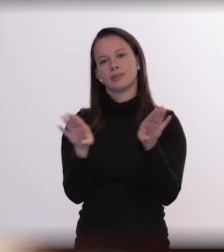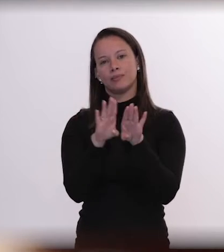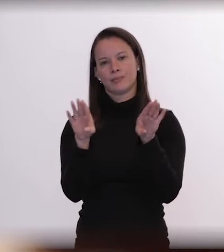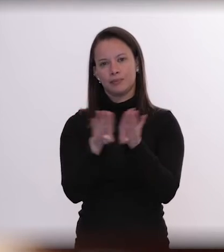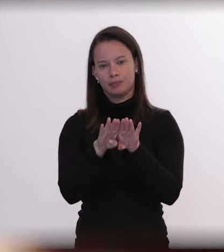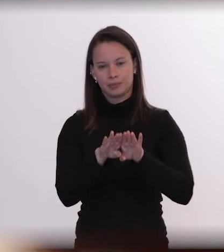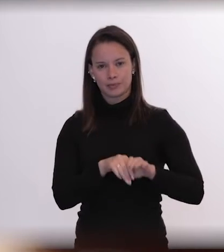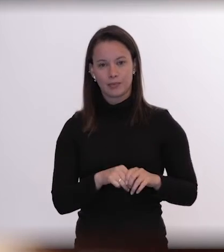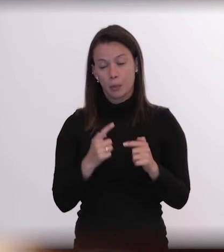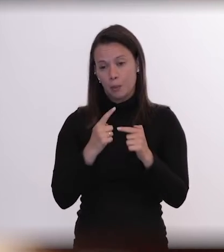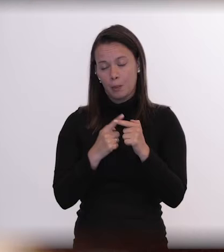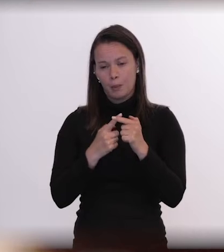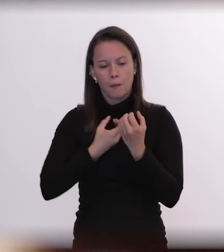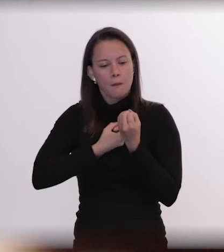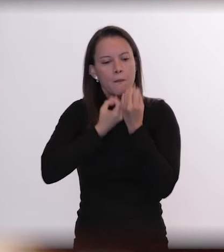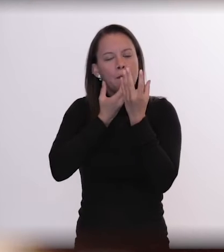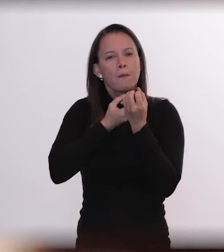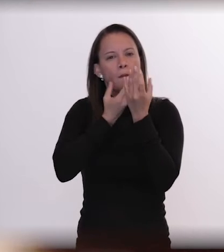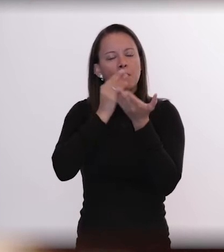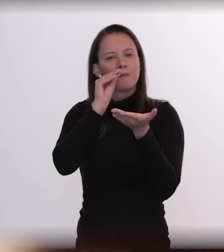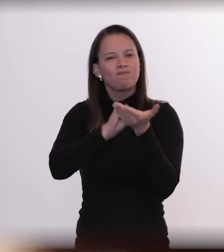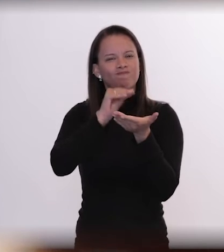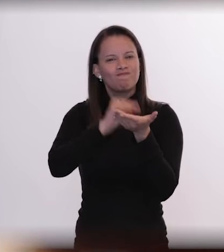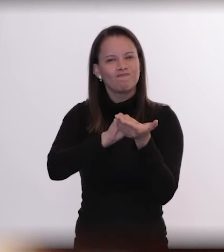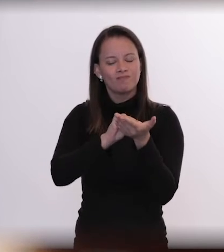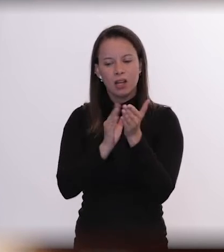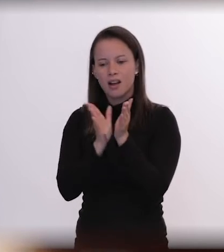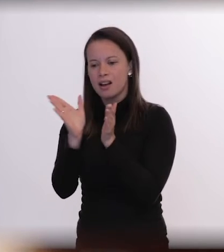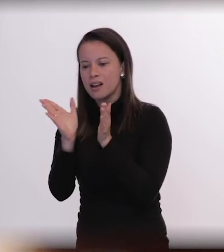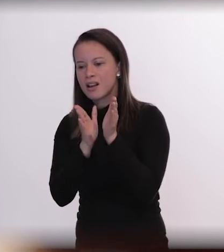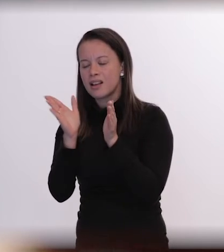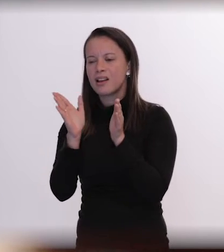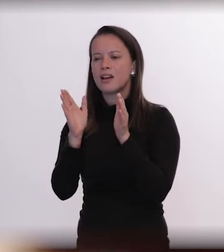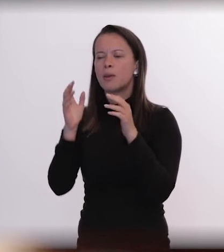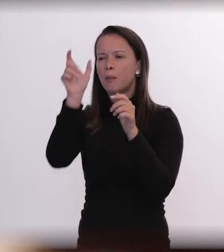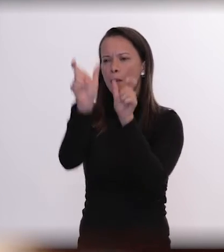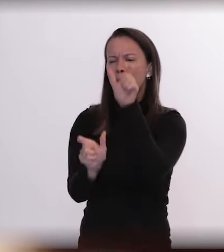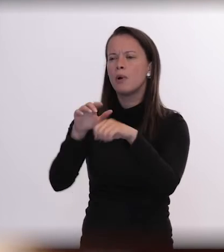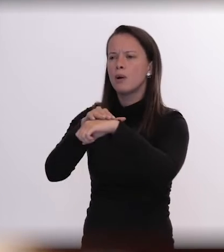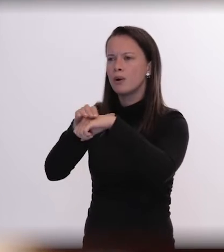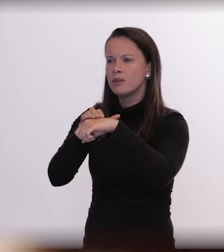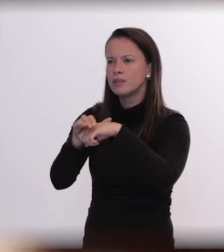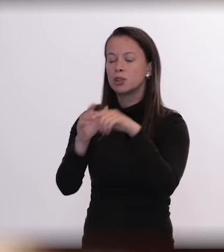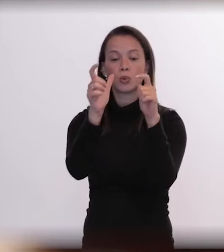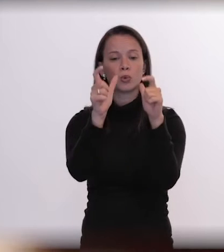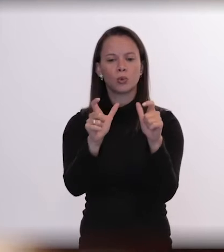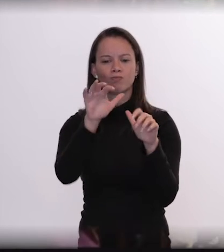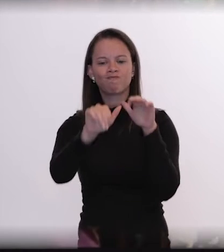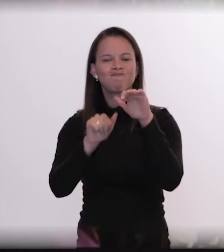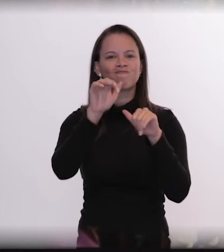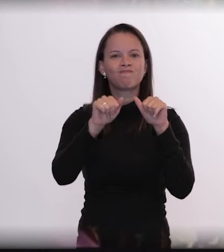suicídio tenham informação de qualidade tenham acesso tenham com quem conversar tenham onde buscar informação